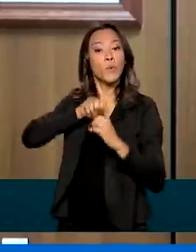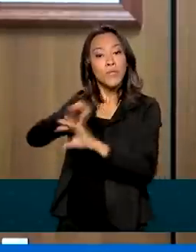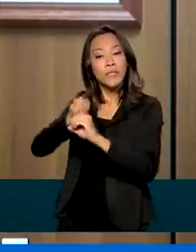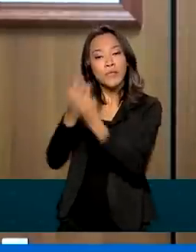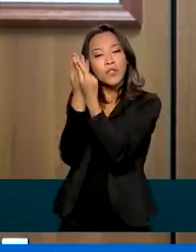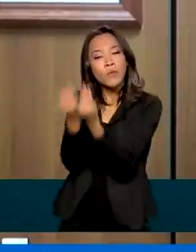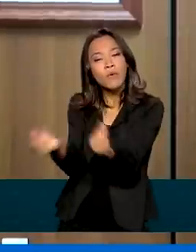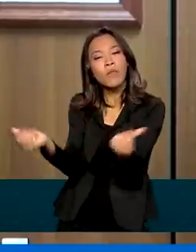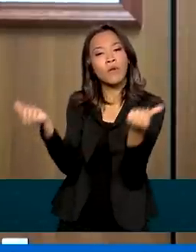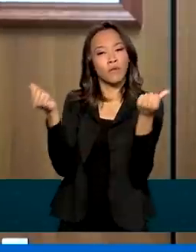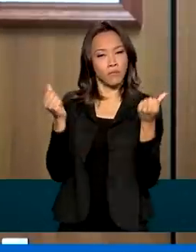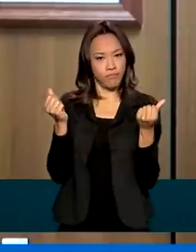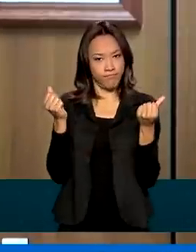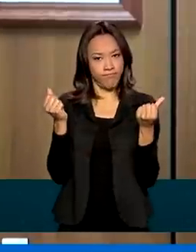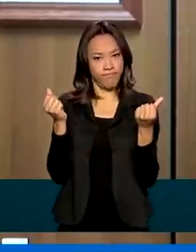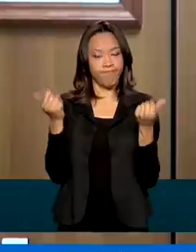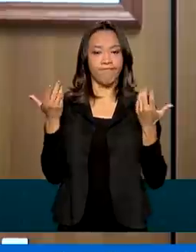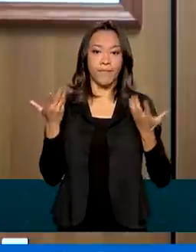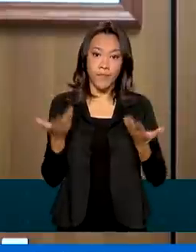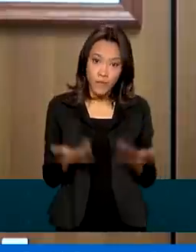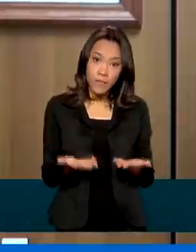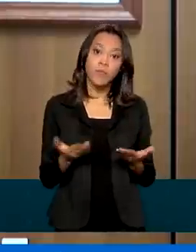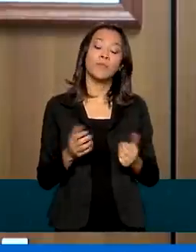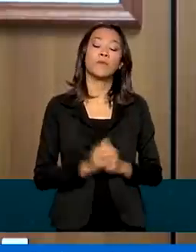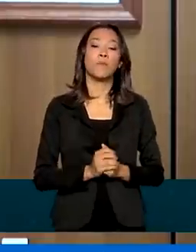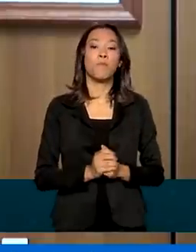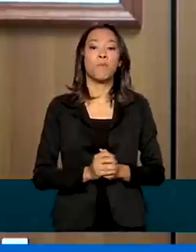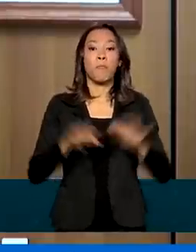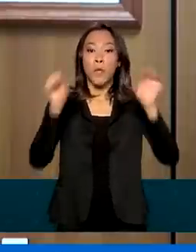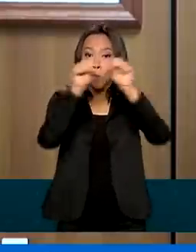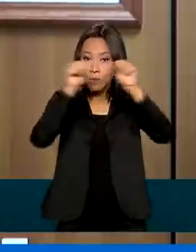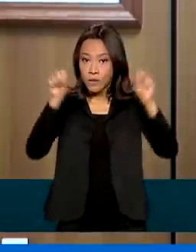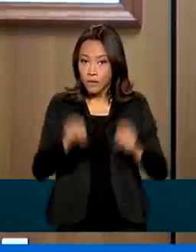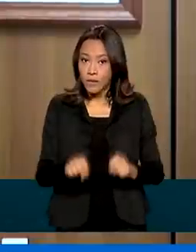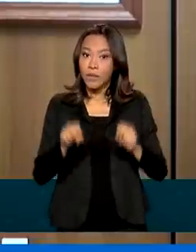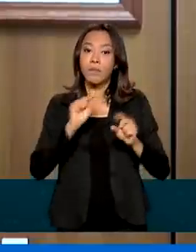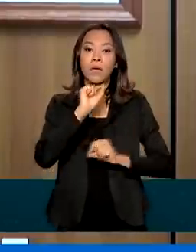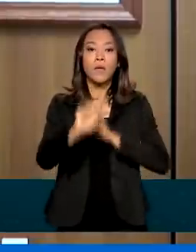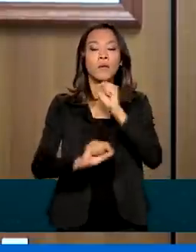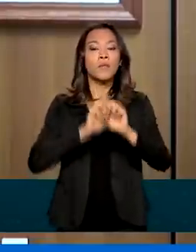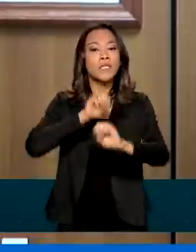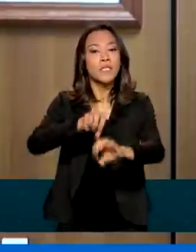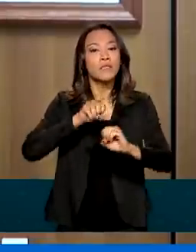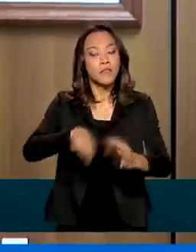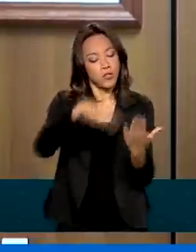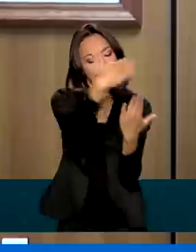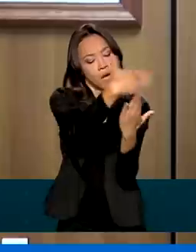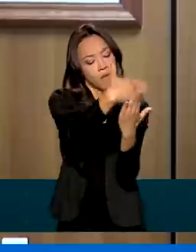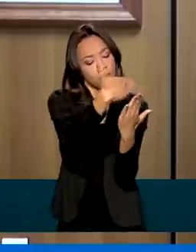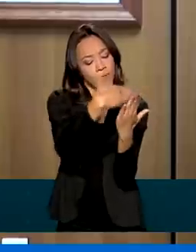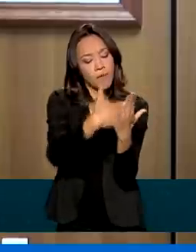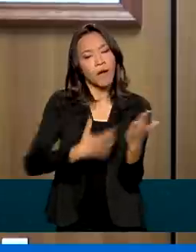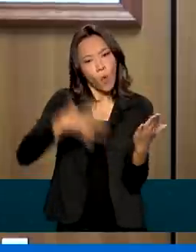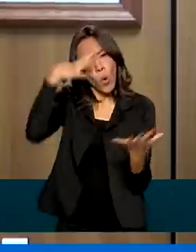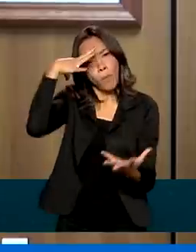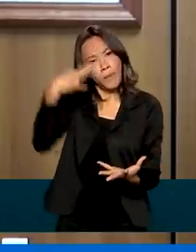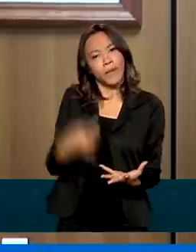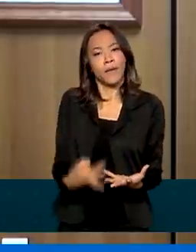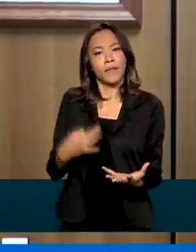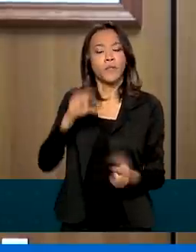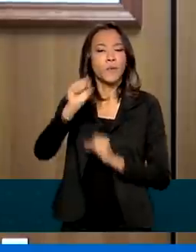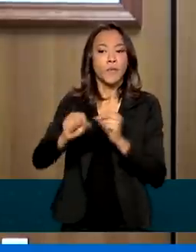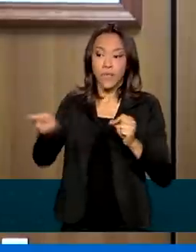excelência. Desse modo, o sistema de educação compreende a necessidade de